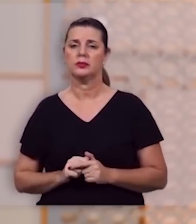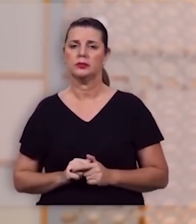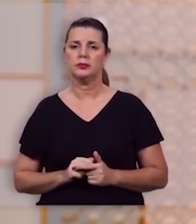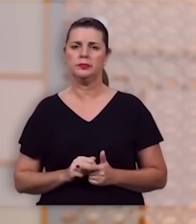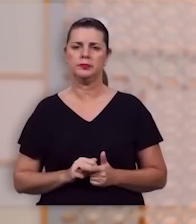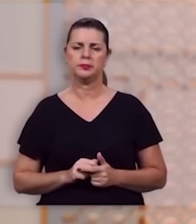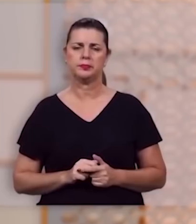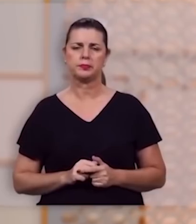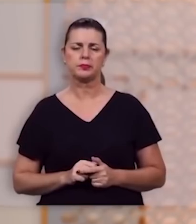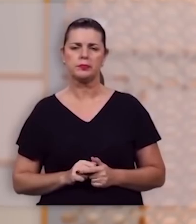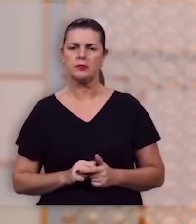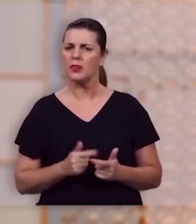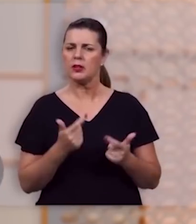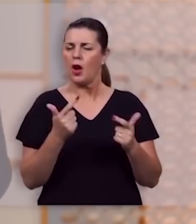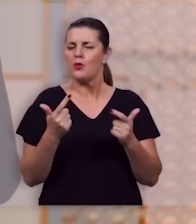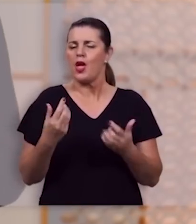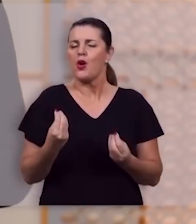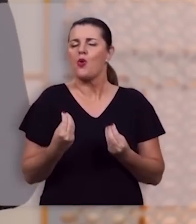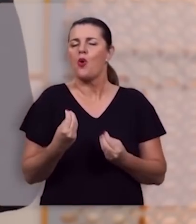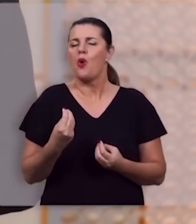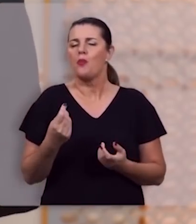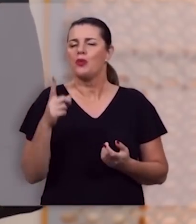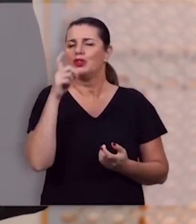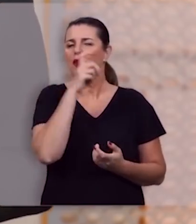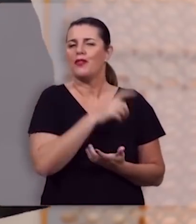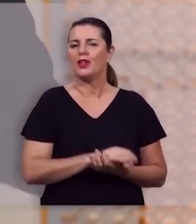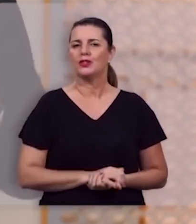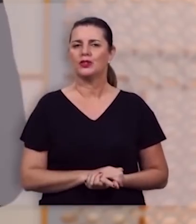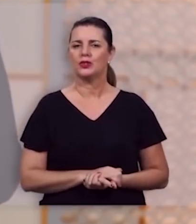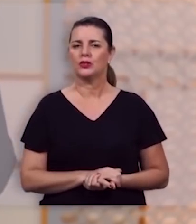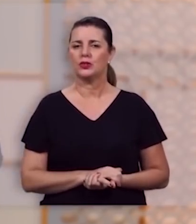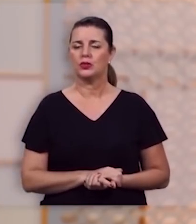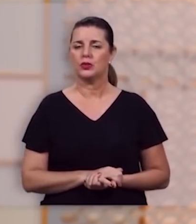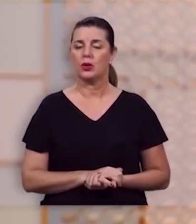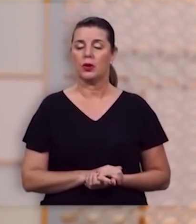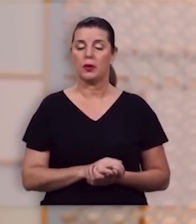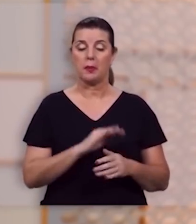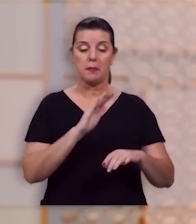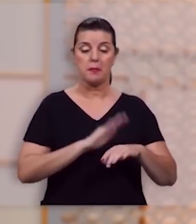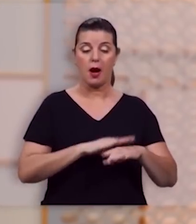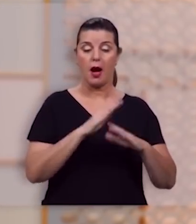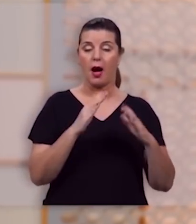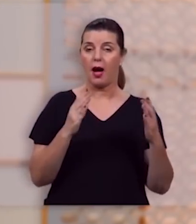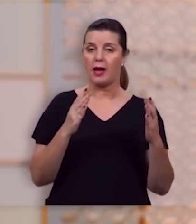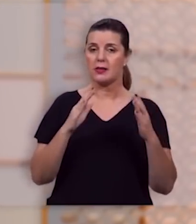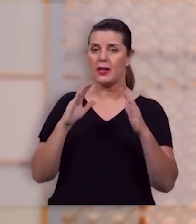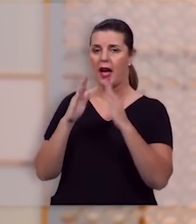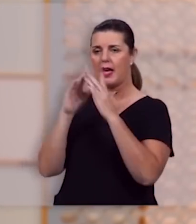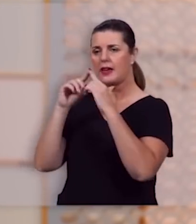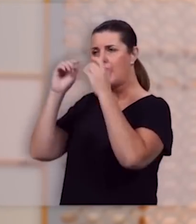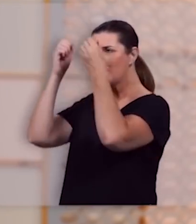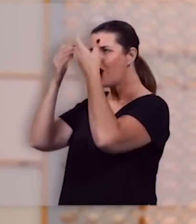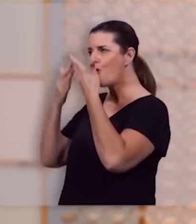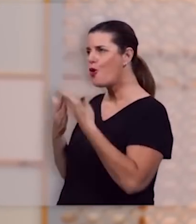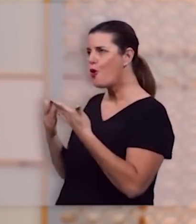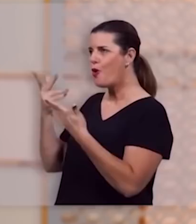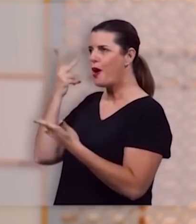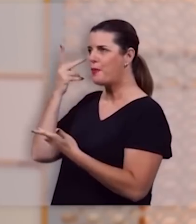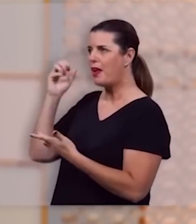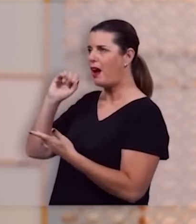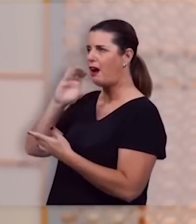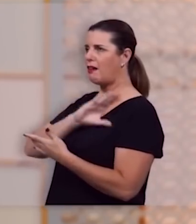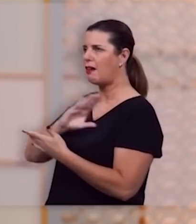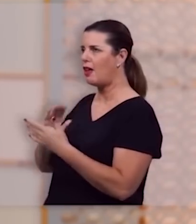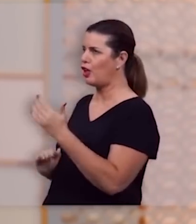pegando novamente o paralelo quanto mais uma igreja honra a cristo e quanto mais ela se